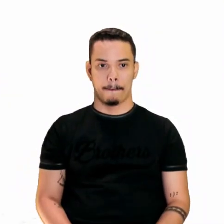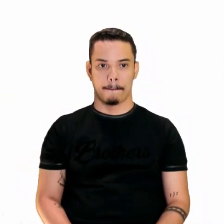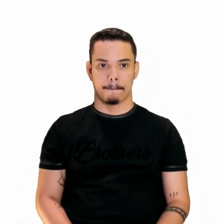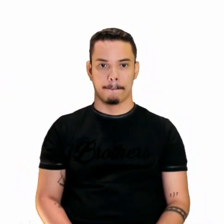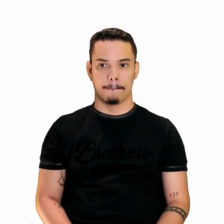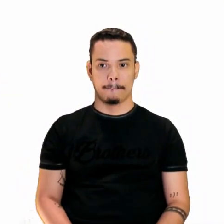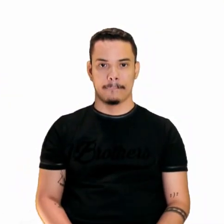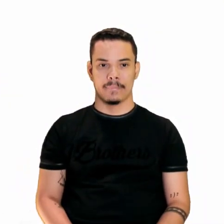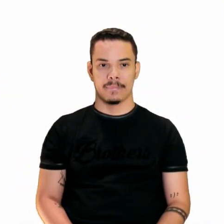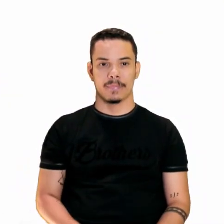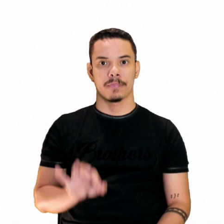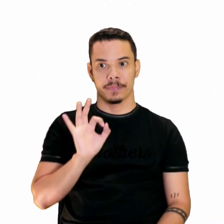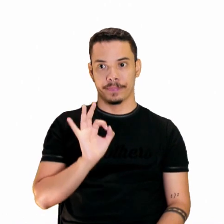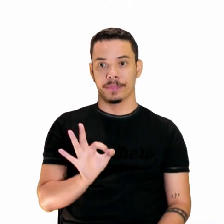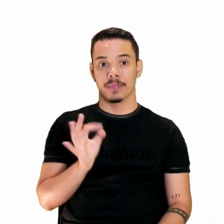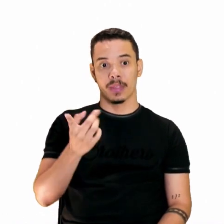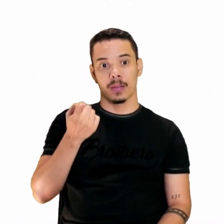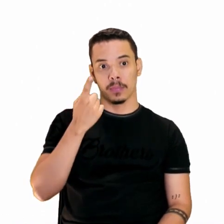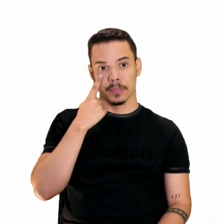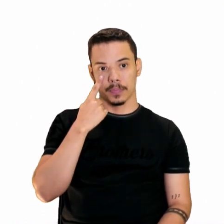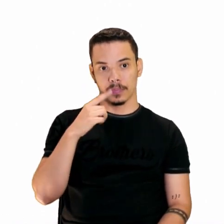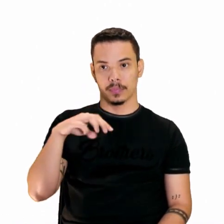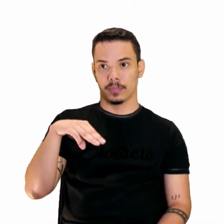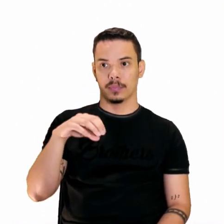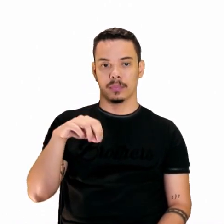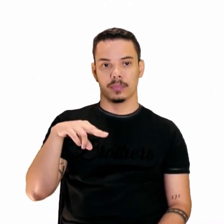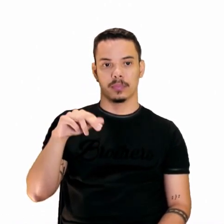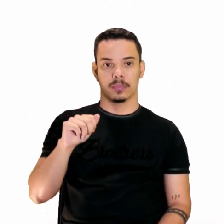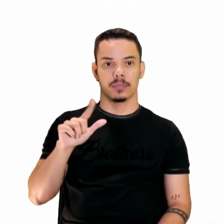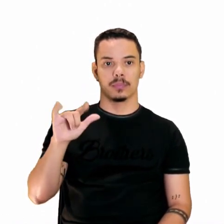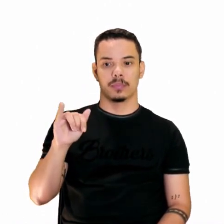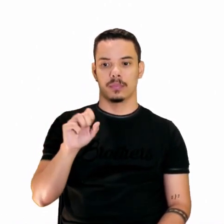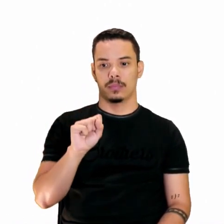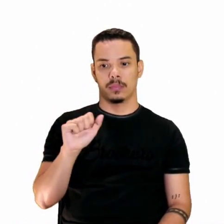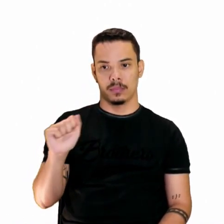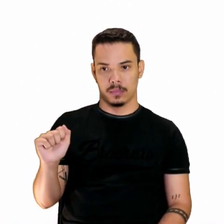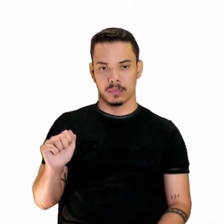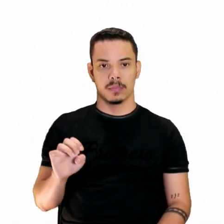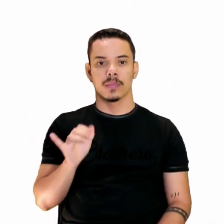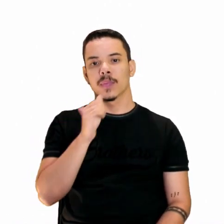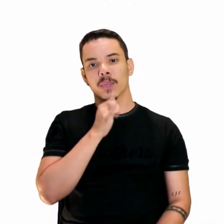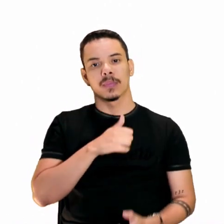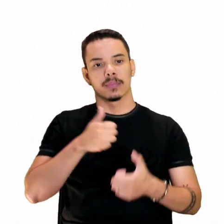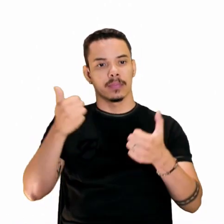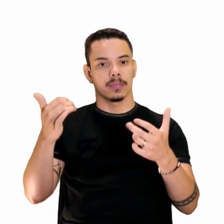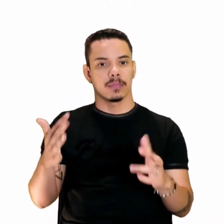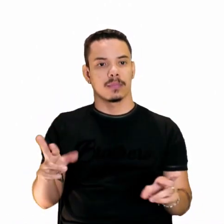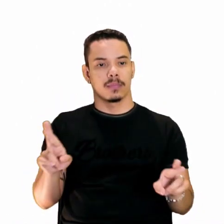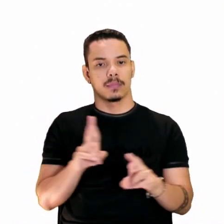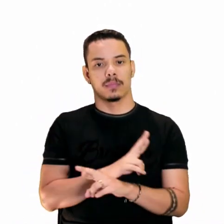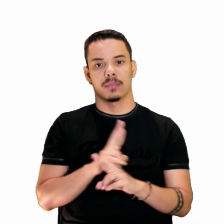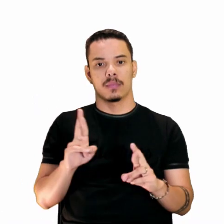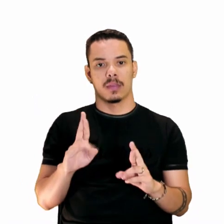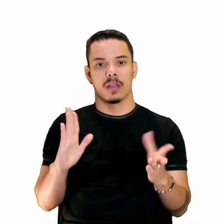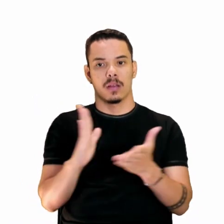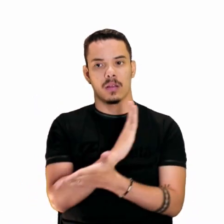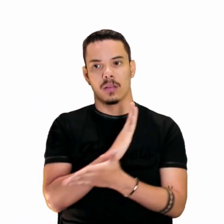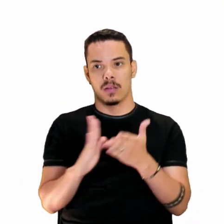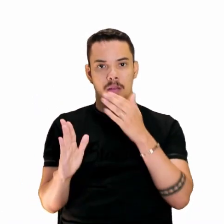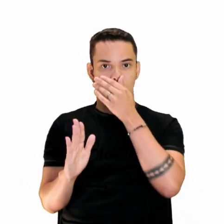Beleza, fica de olho. Vamos lá. Mona Lisa. Muito bem. Exemplificando a relação de pontos de